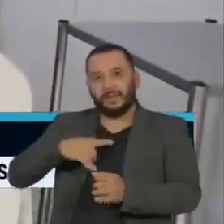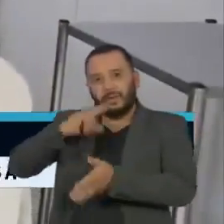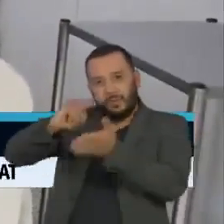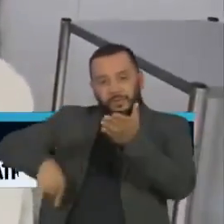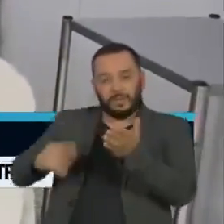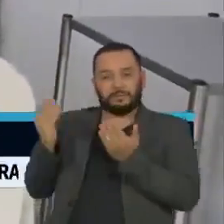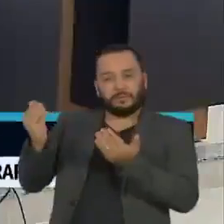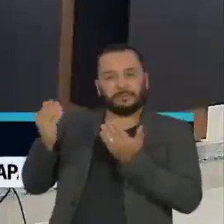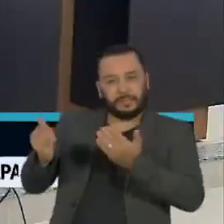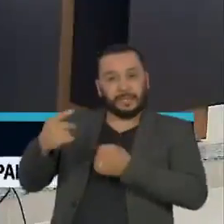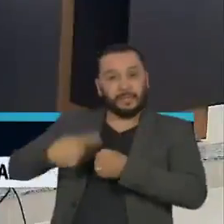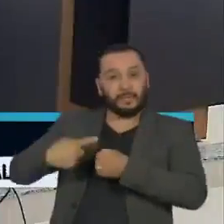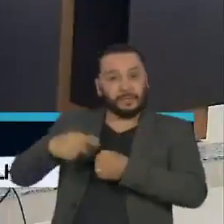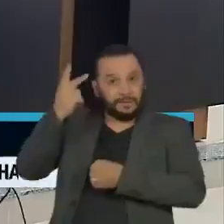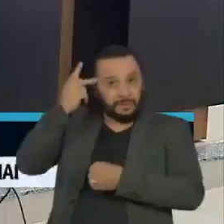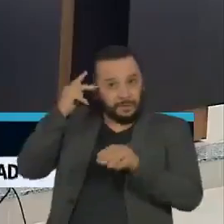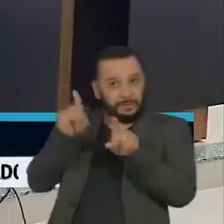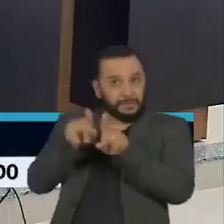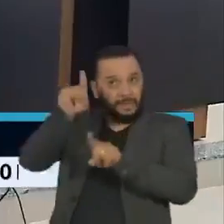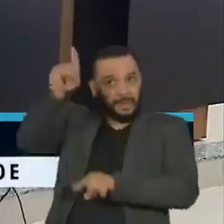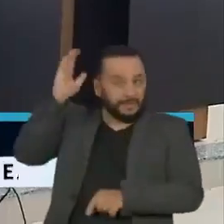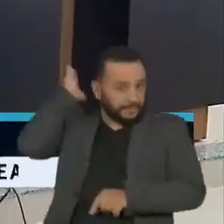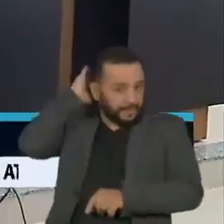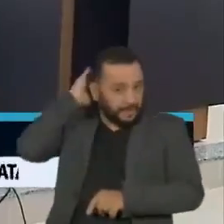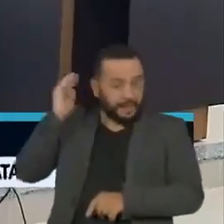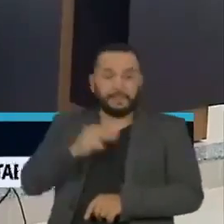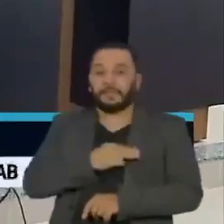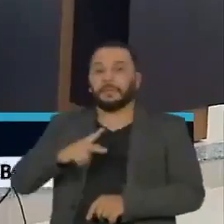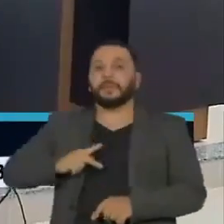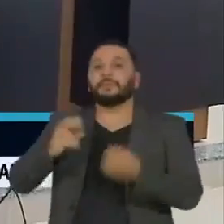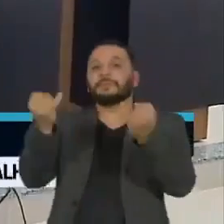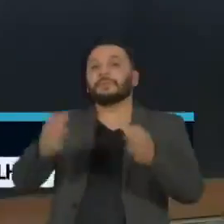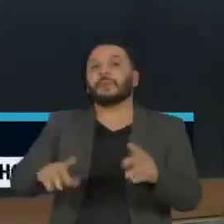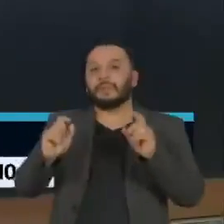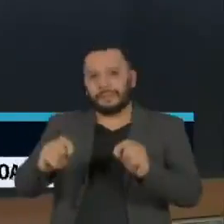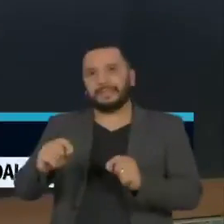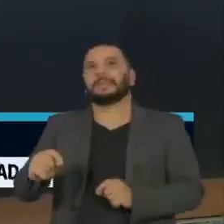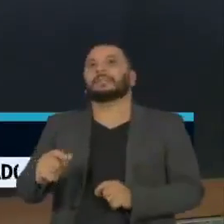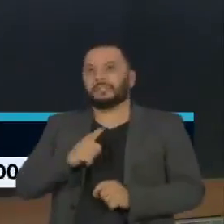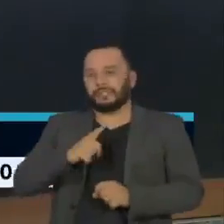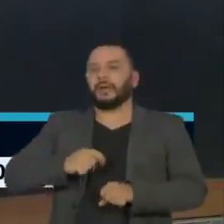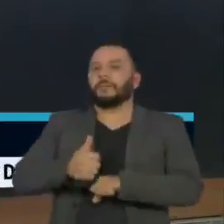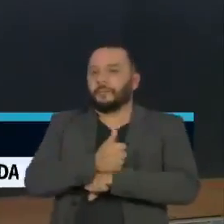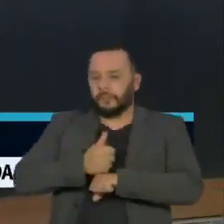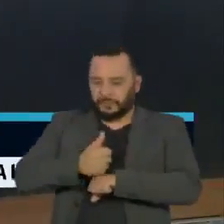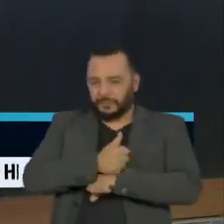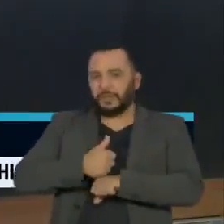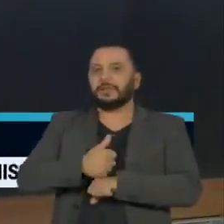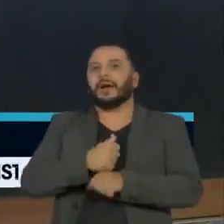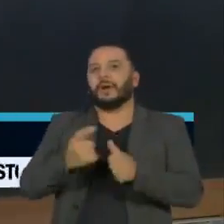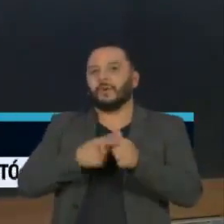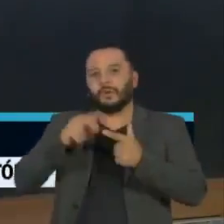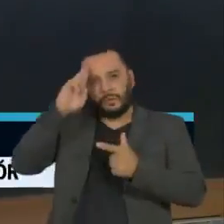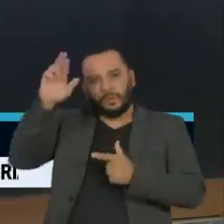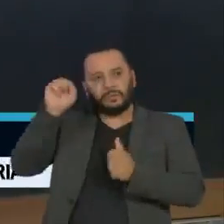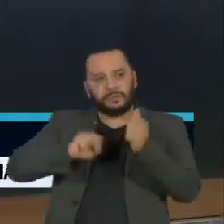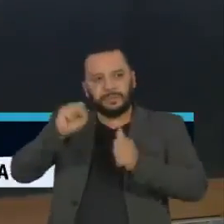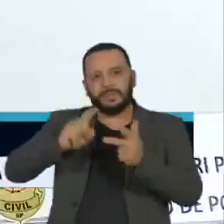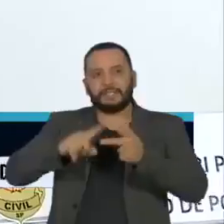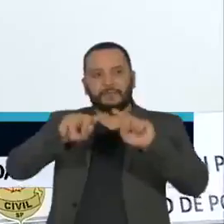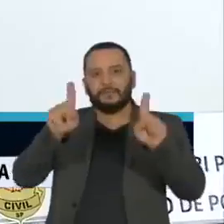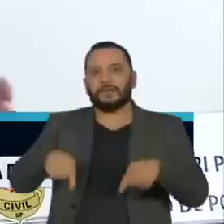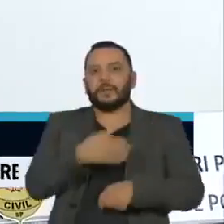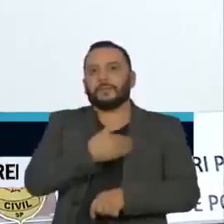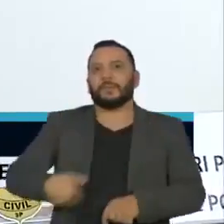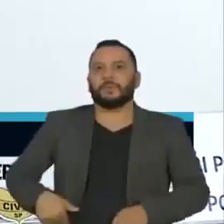São Paulo quanto no Pará. Segundo o Ministério Público, o esquema tinha a participação de profissionais liberais, empresários e agentes públicos.